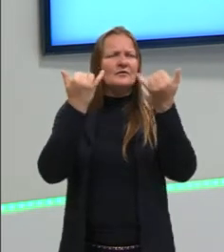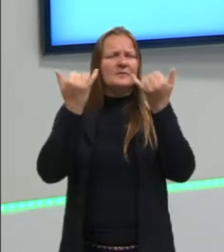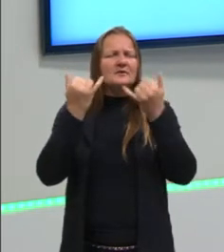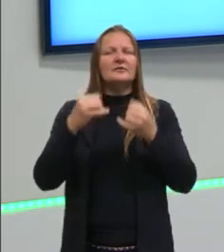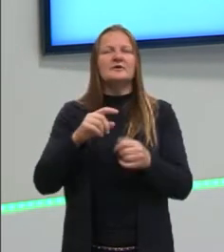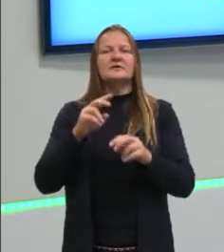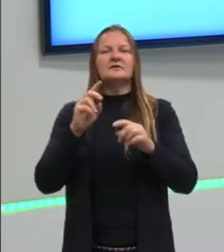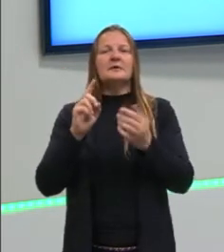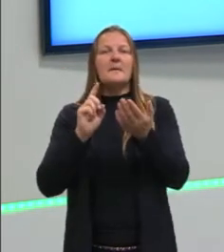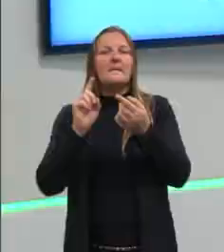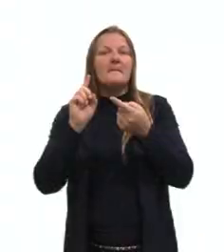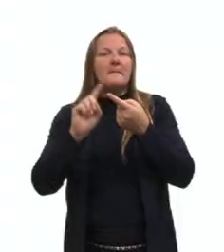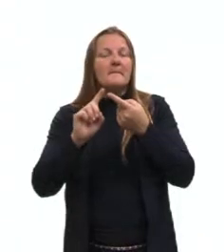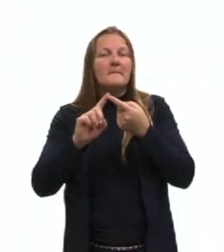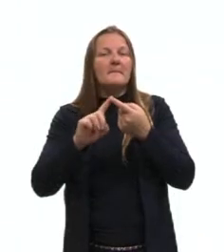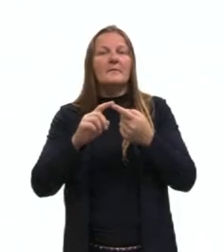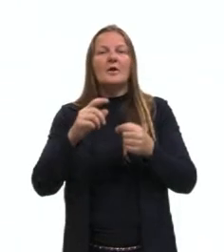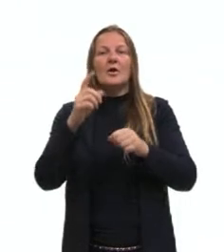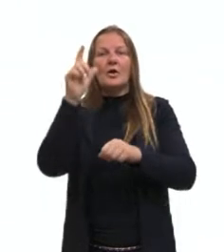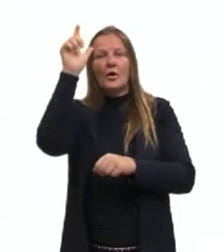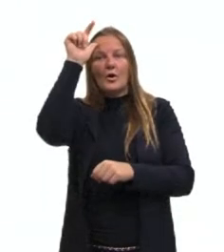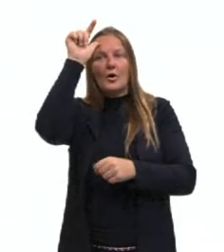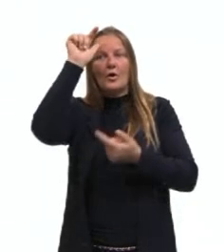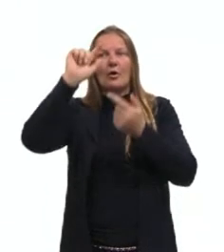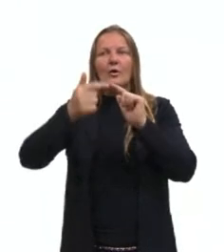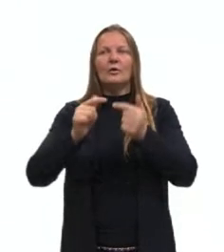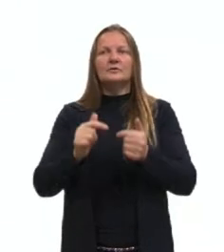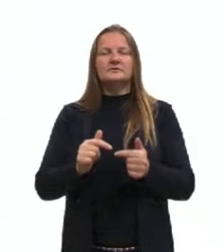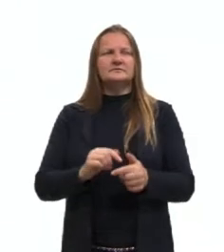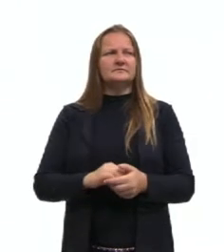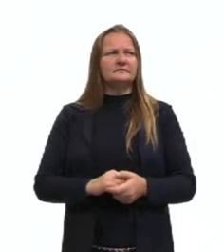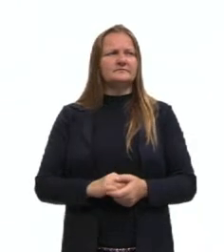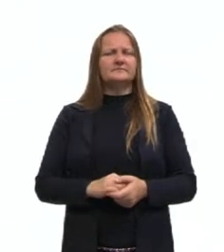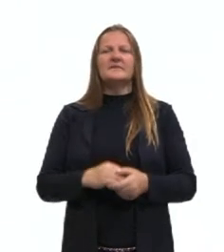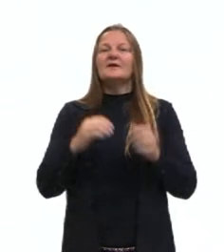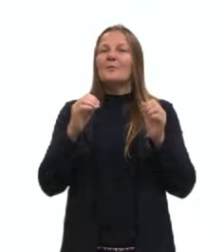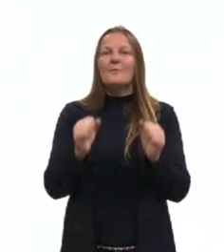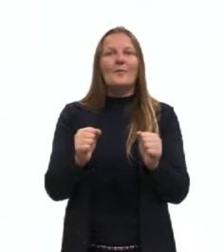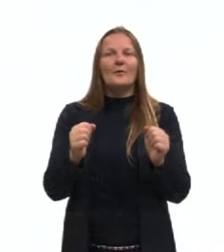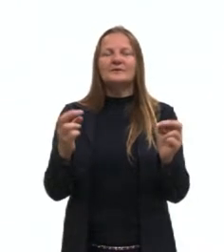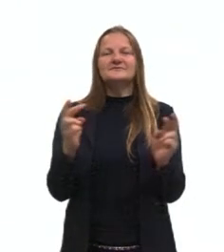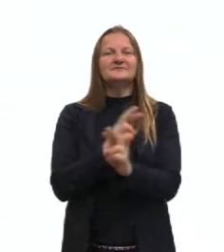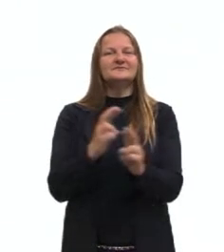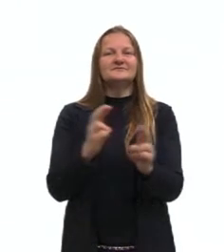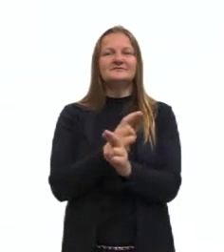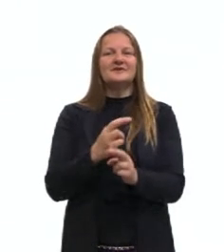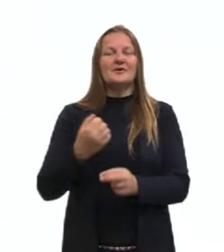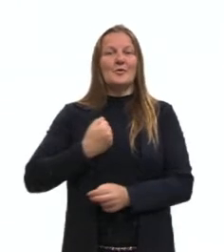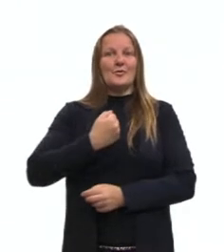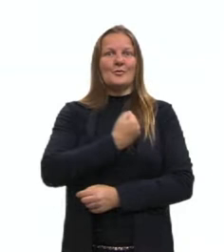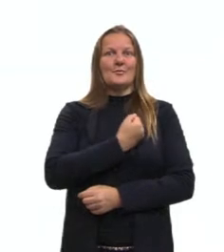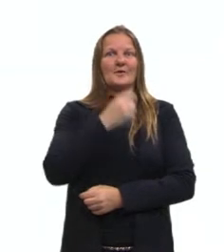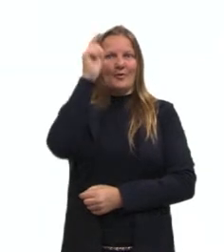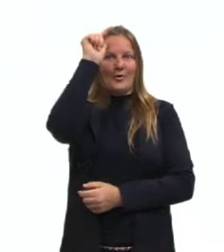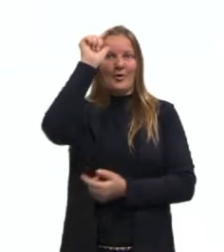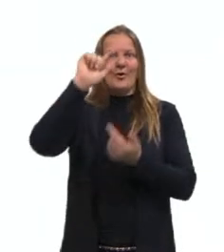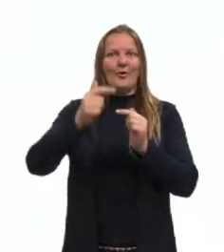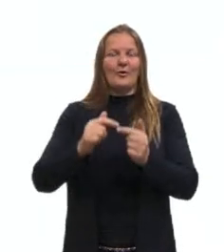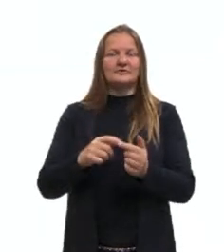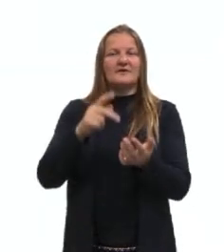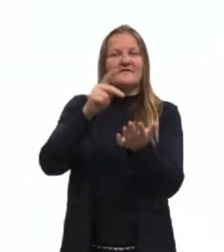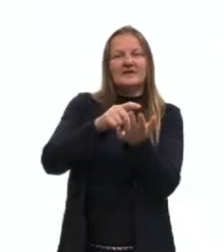proposições lógicas. Porque nós não podemos associar a elas um valor lógico, sendo